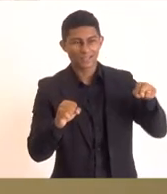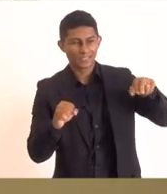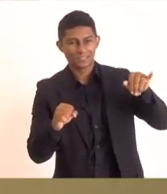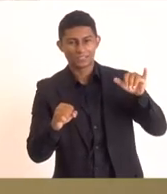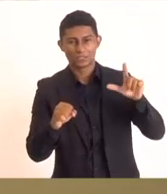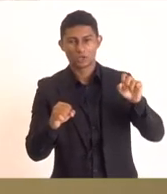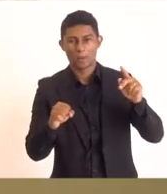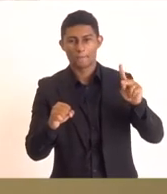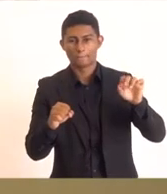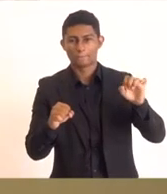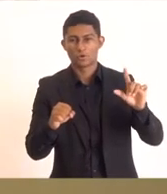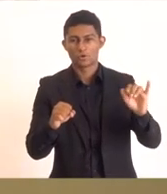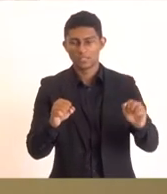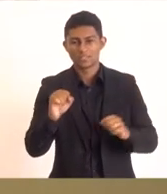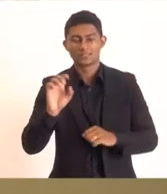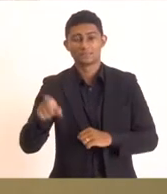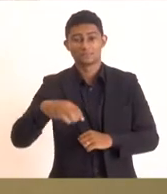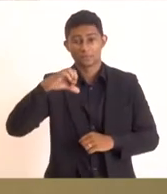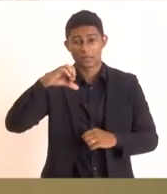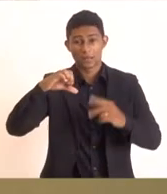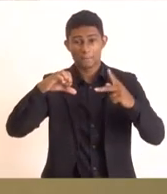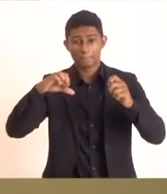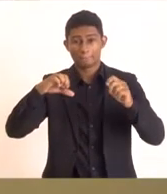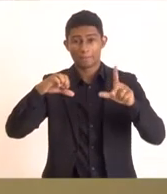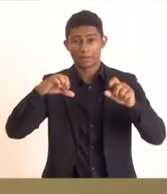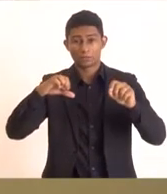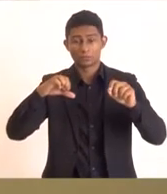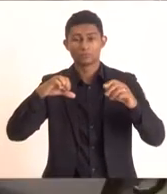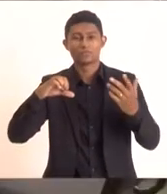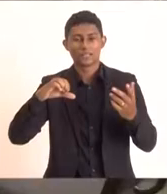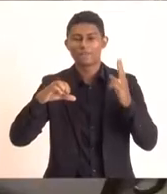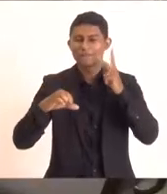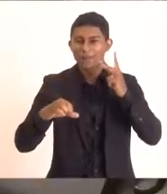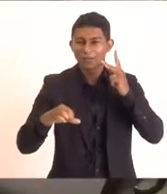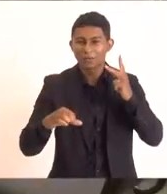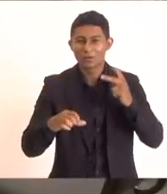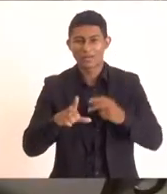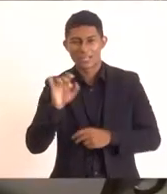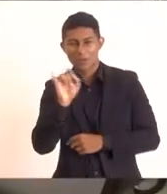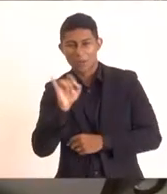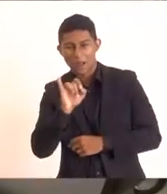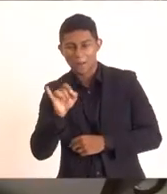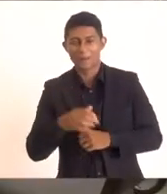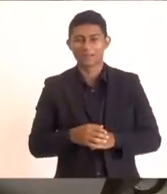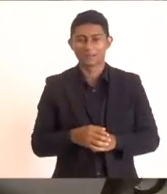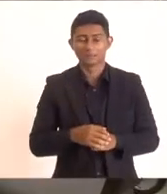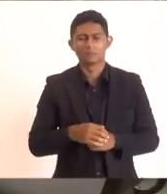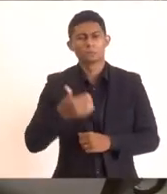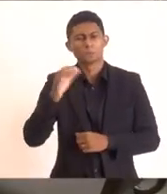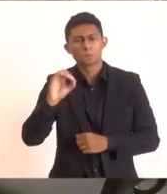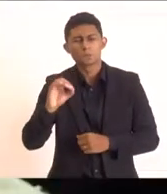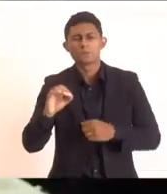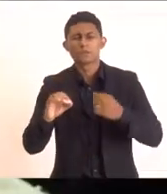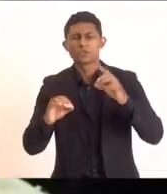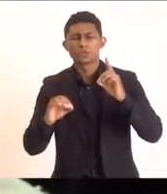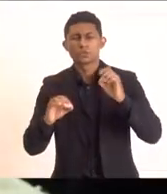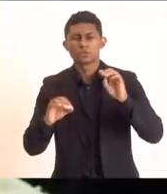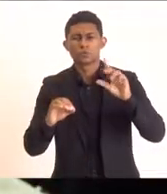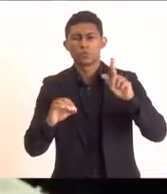Paulo César Rito, vereador de Iguaba Grande, Douglas Serafim, vereador de Cabo Frio,